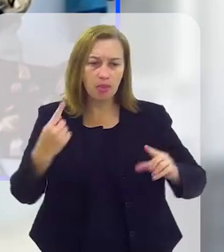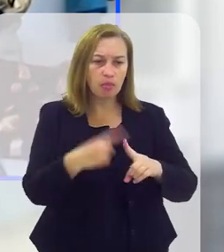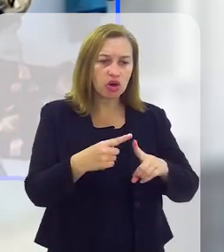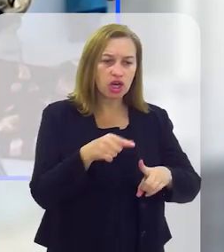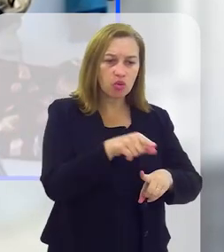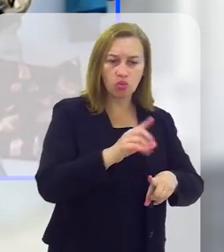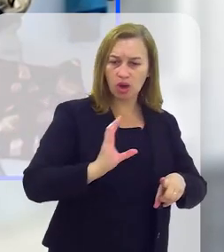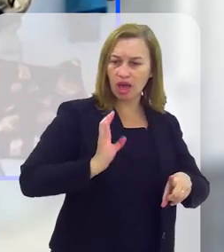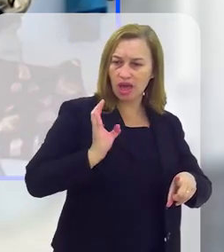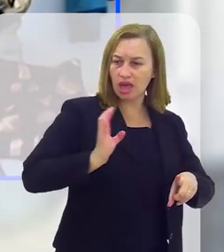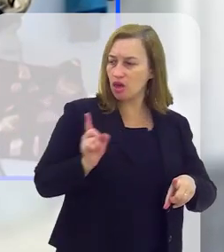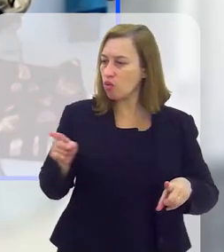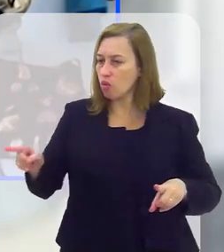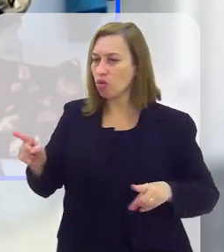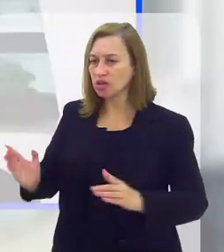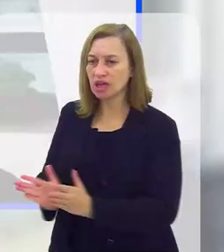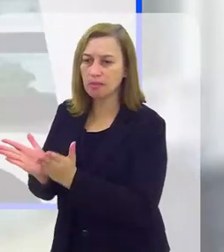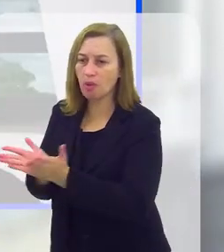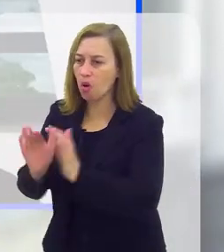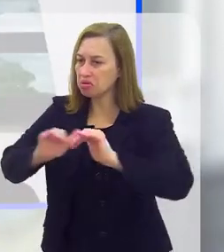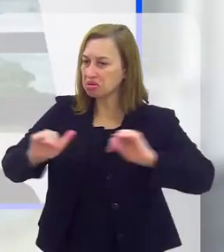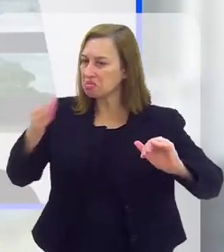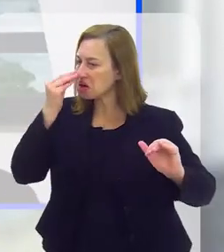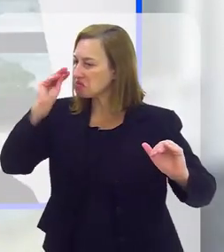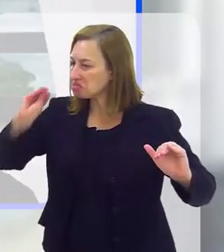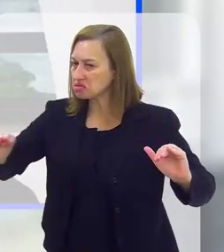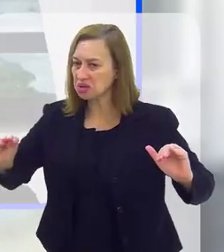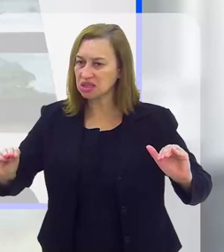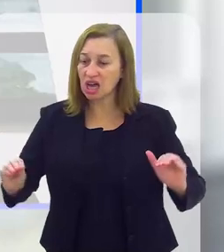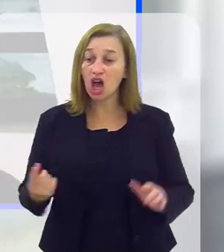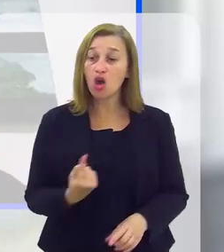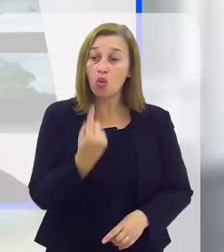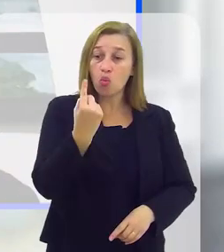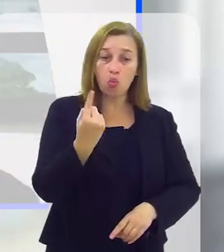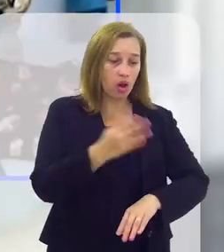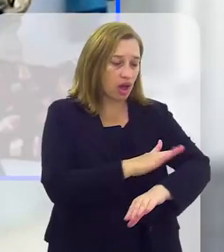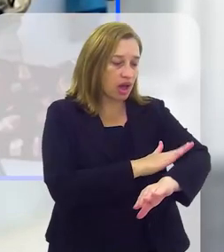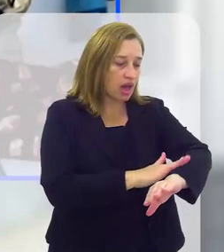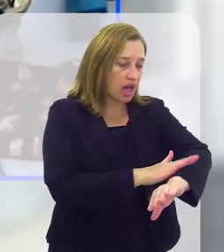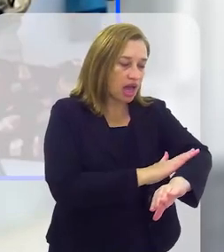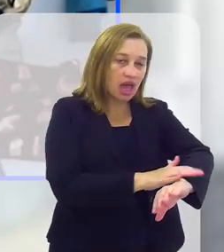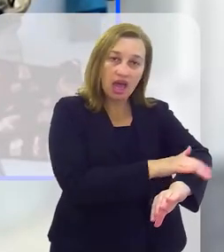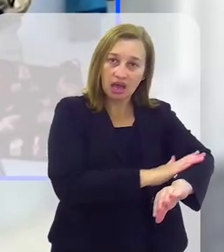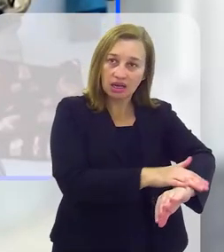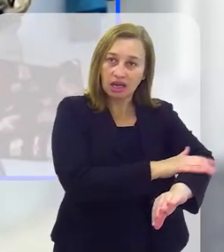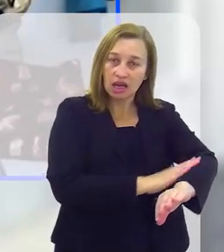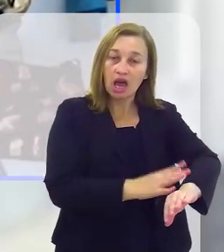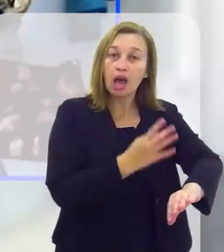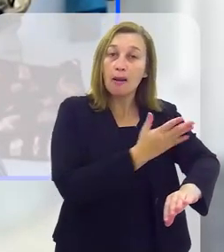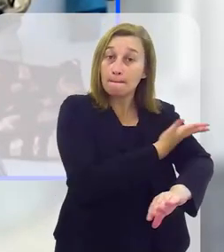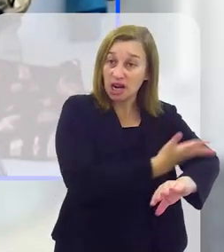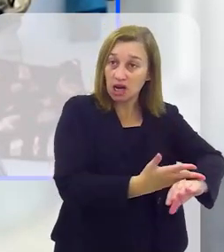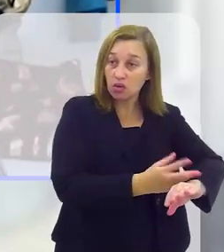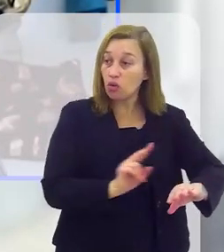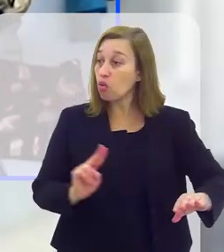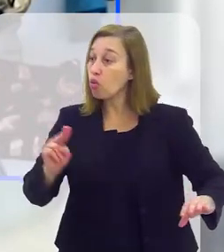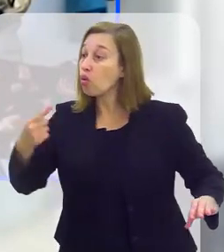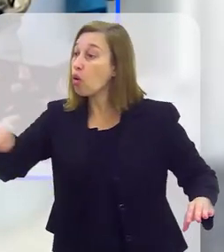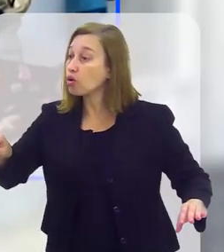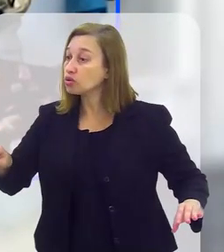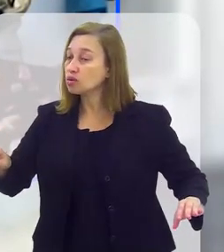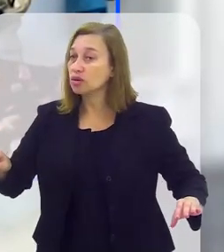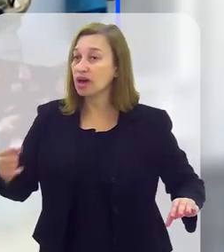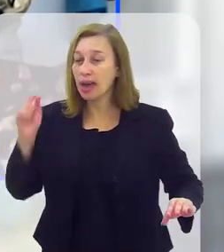iguais de maneira diferente, só porque um é de uma classe social e outros de outra classe social, um é de uma cor